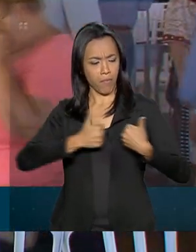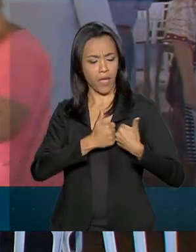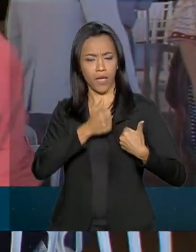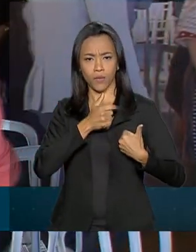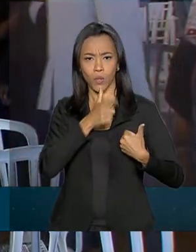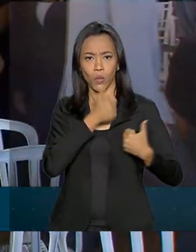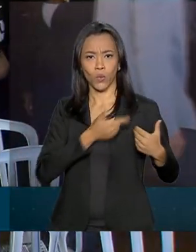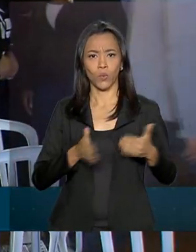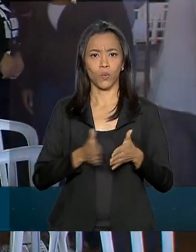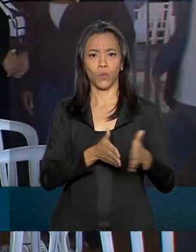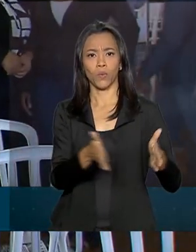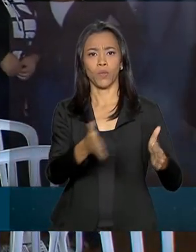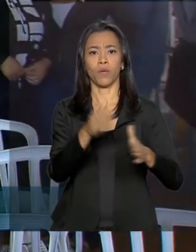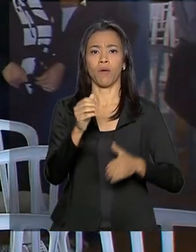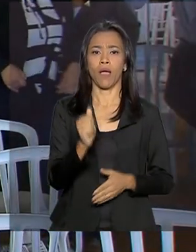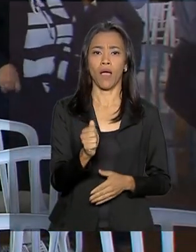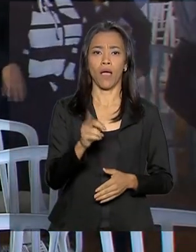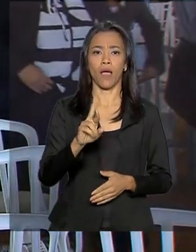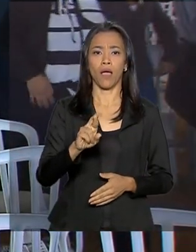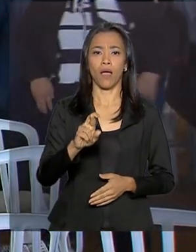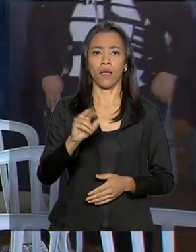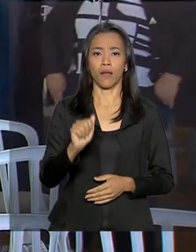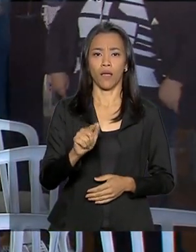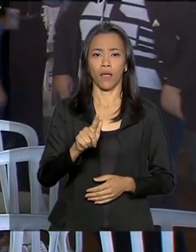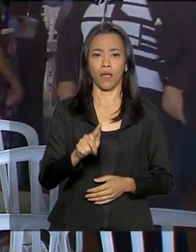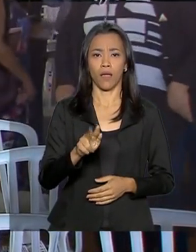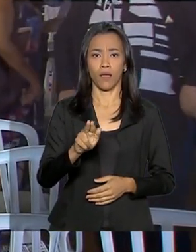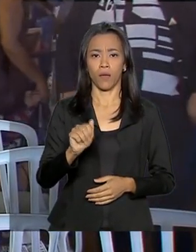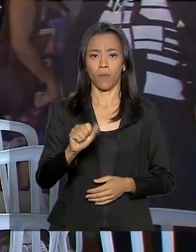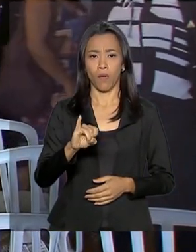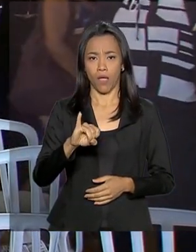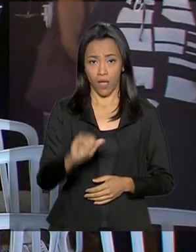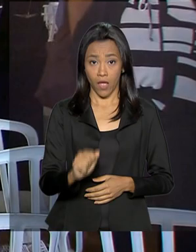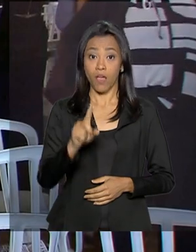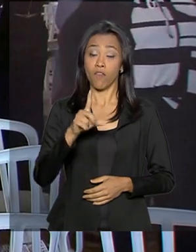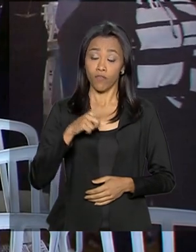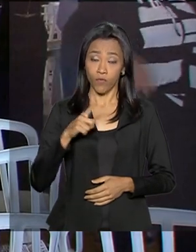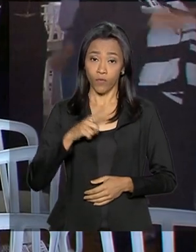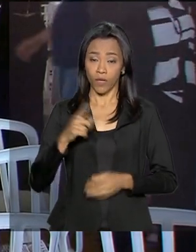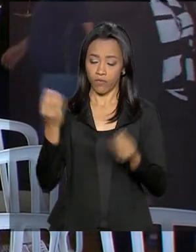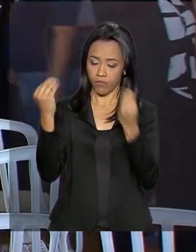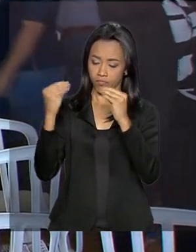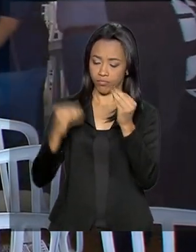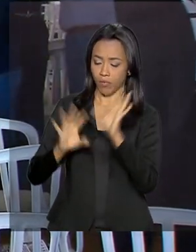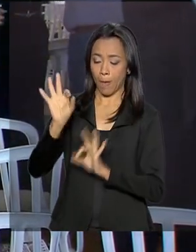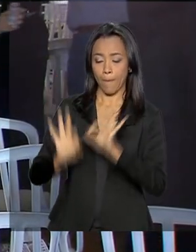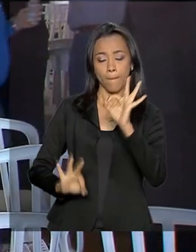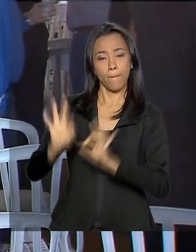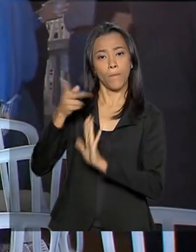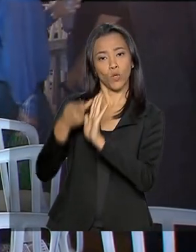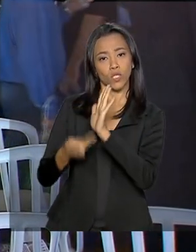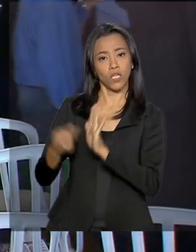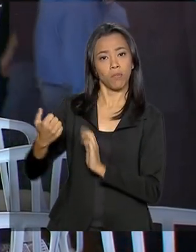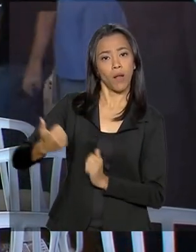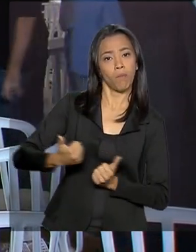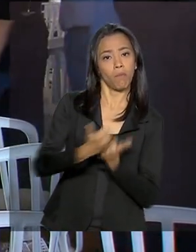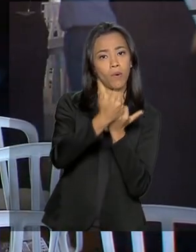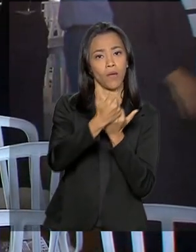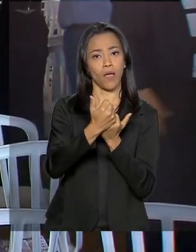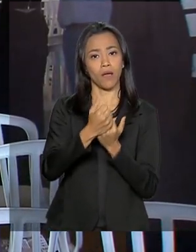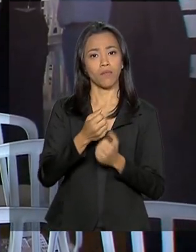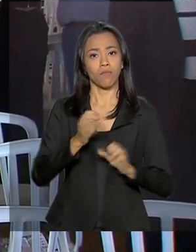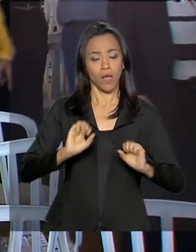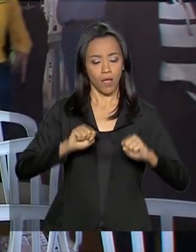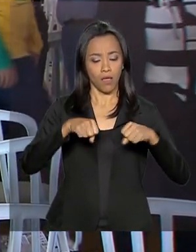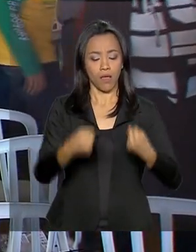Araguaia, foi lançado esse projeto para a recuperação de áreas degradadas ao longo do Rio Araguaia. Esse projeto se chama